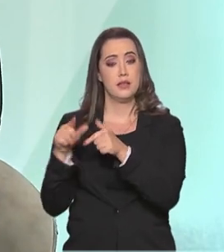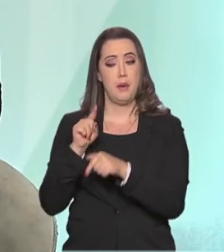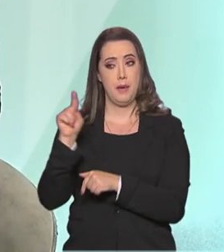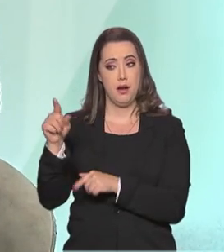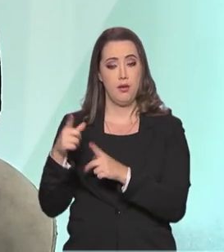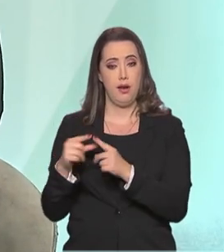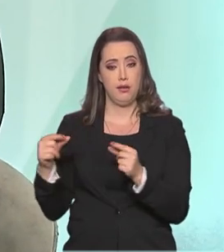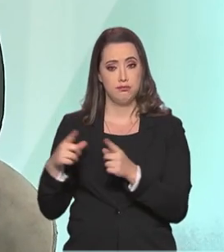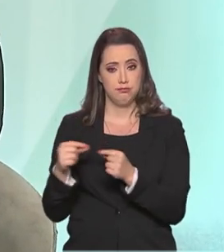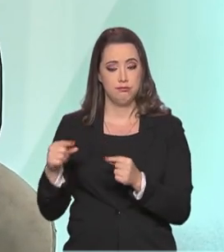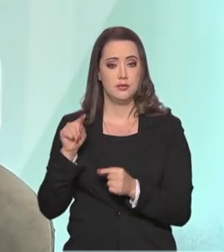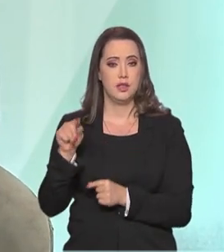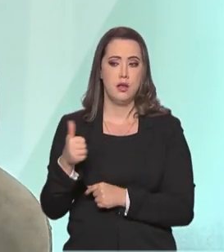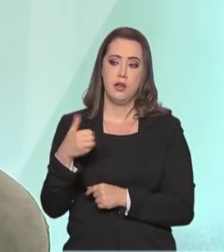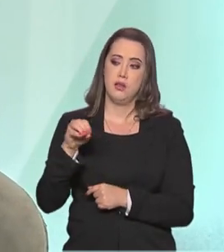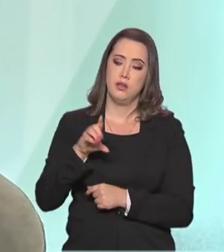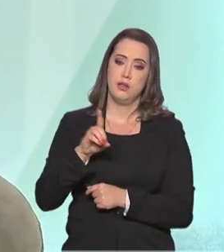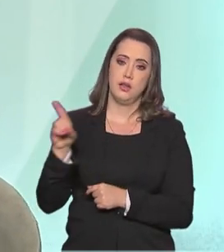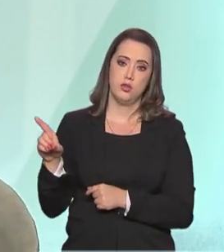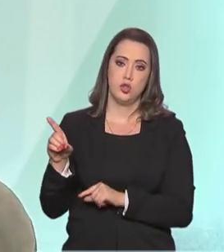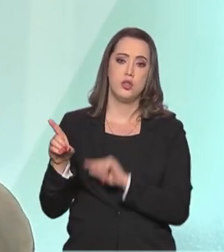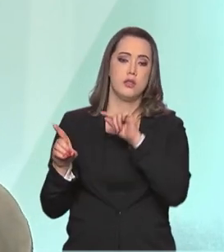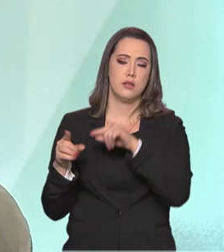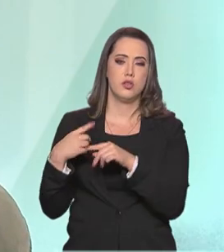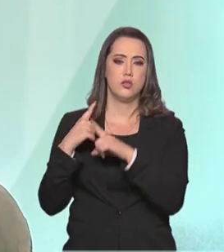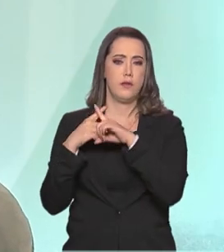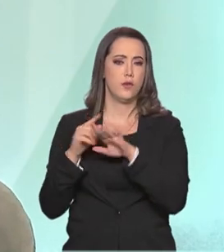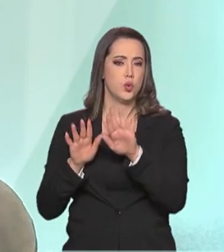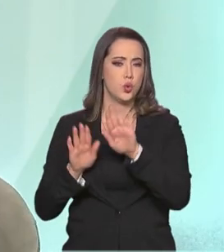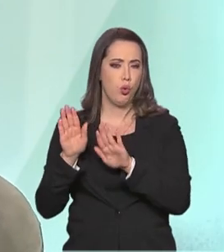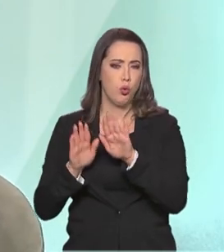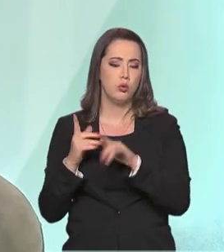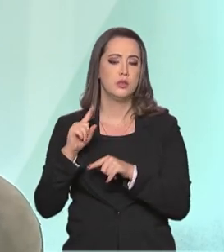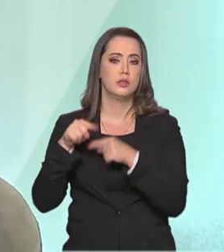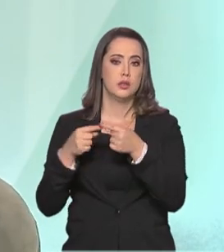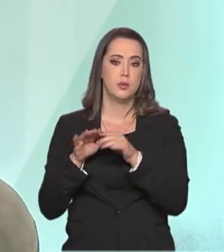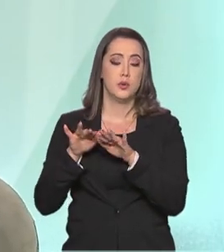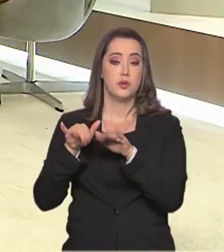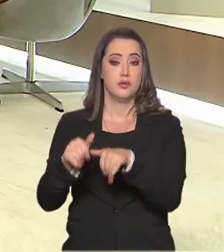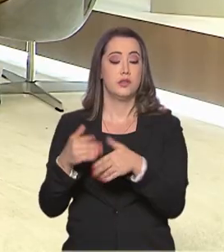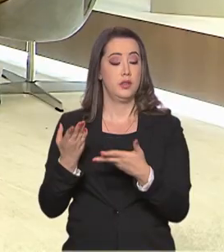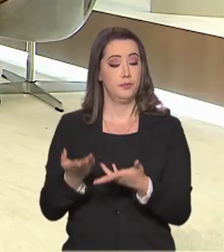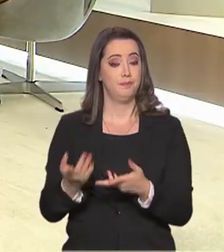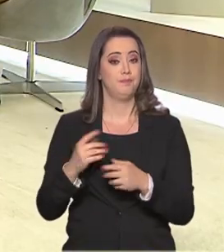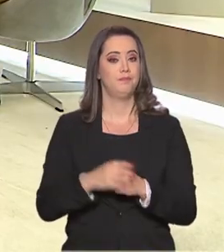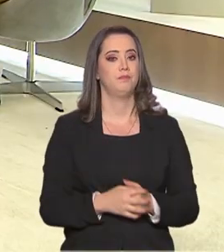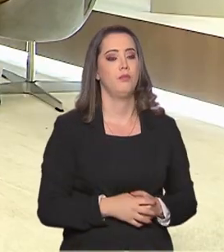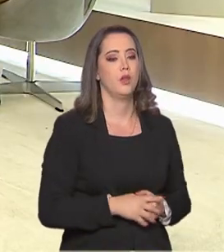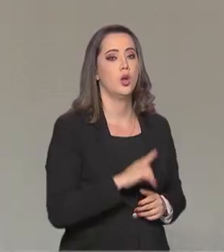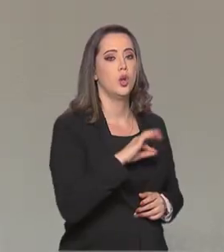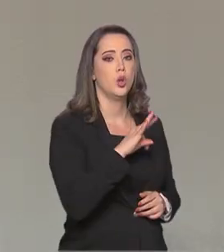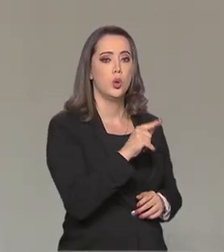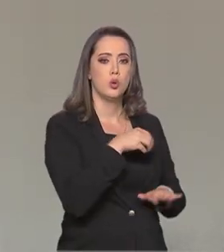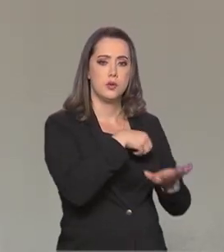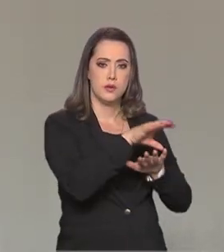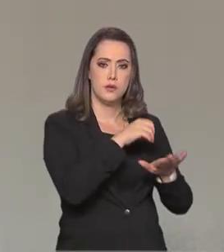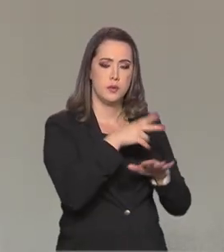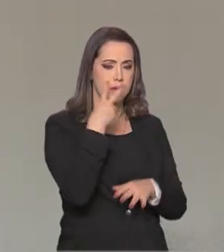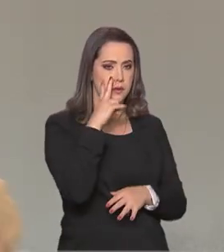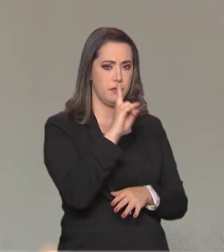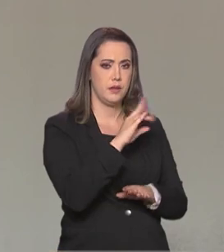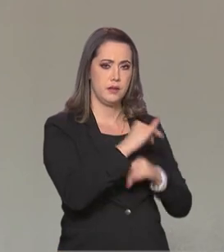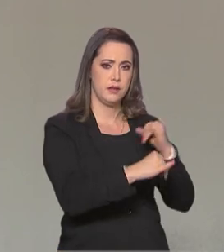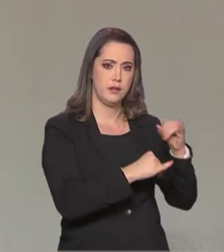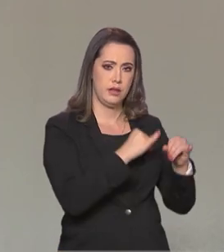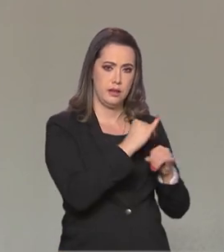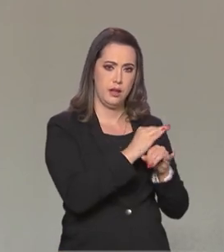Então, gente vai estar acompanhando lá durante 10 dias as competições e essa parte final ali dos jogos. E todas as informações podem ser acompanhadas